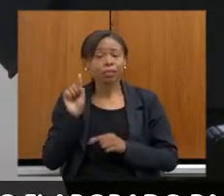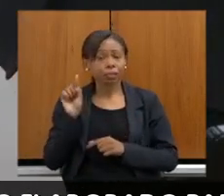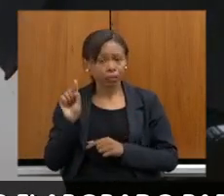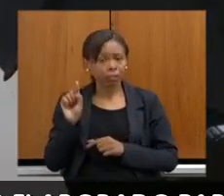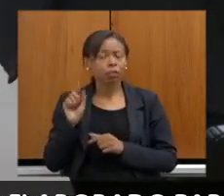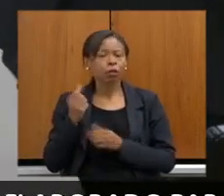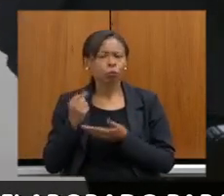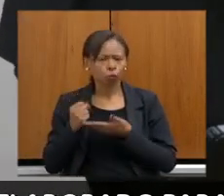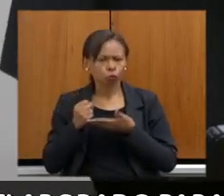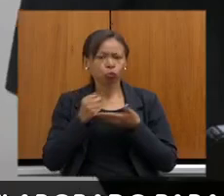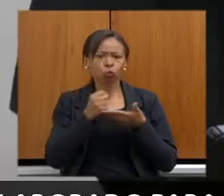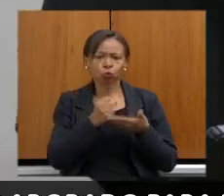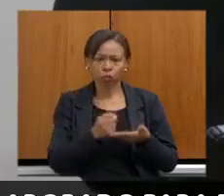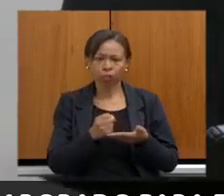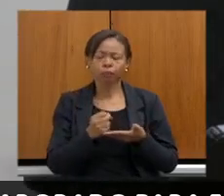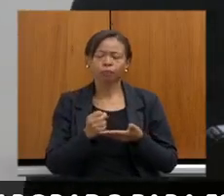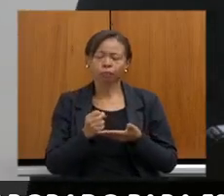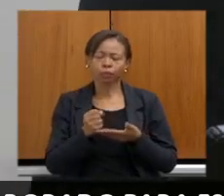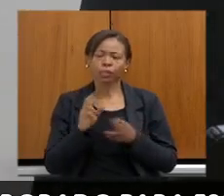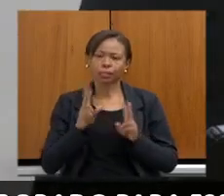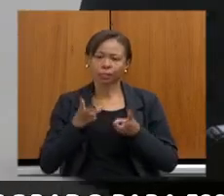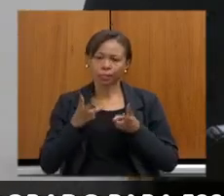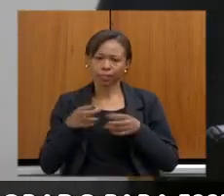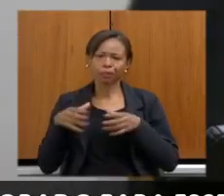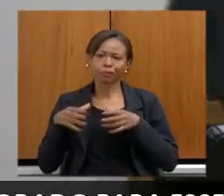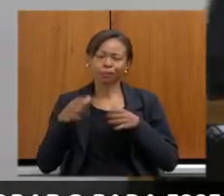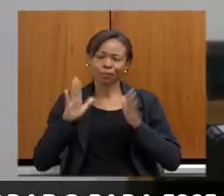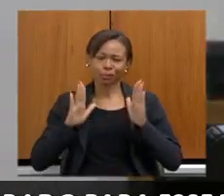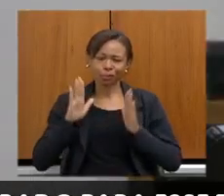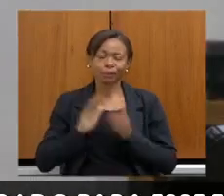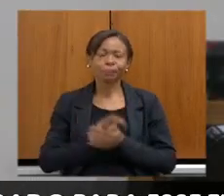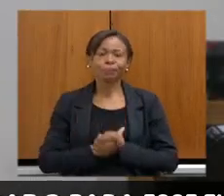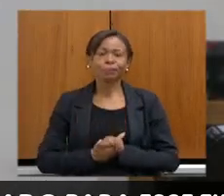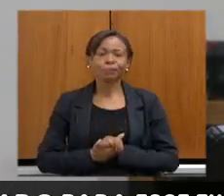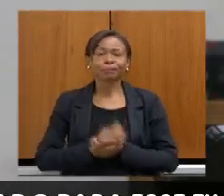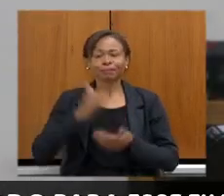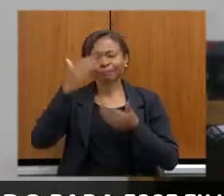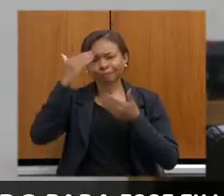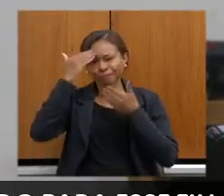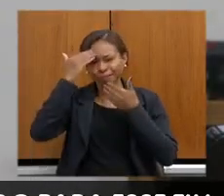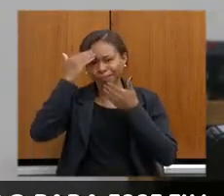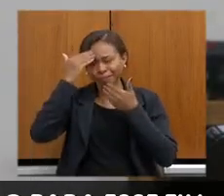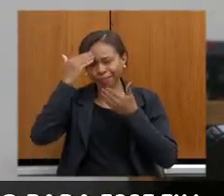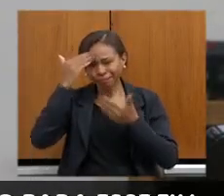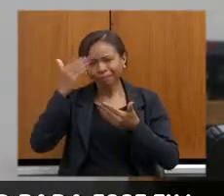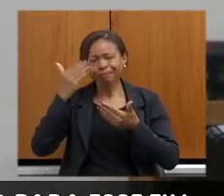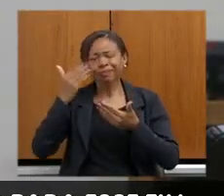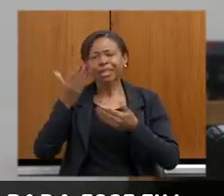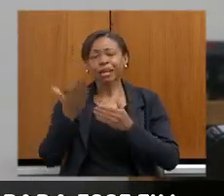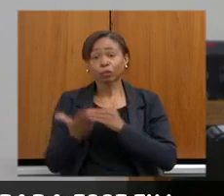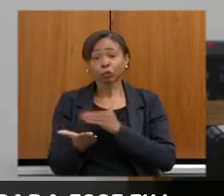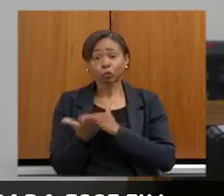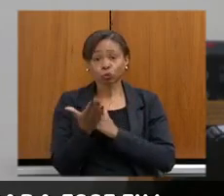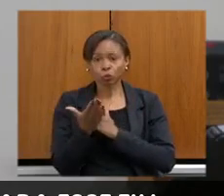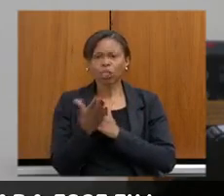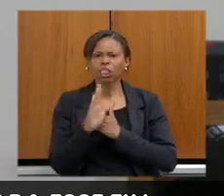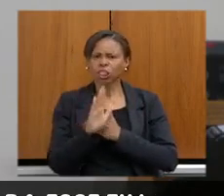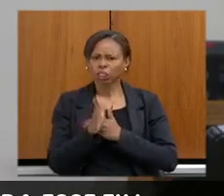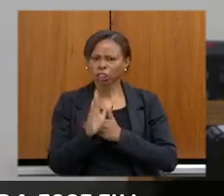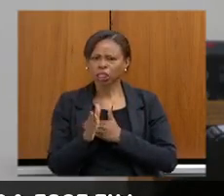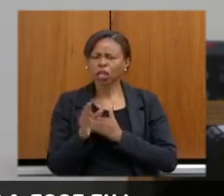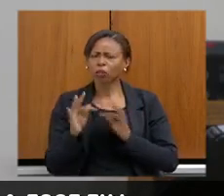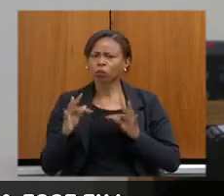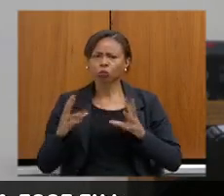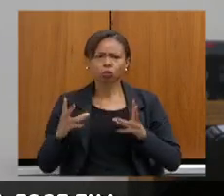dentro dos seus mandatos. Eu agradeço aqui as contribuições, nós anotamos todos aqui os